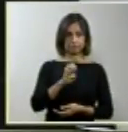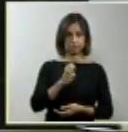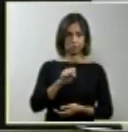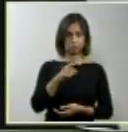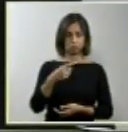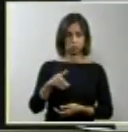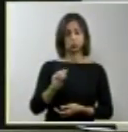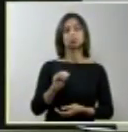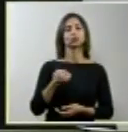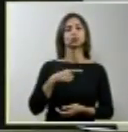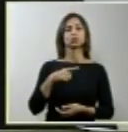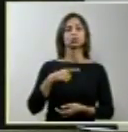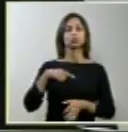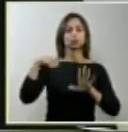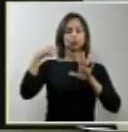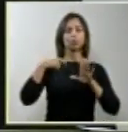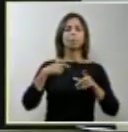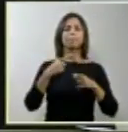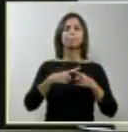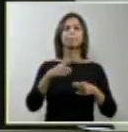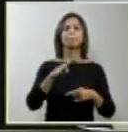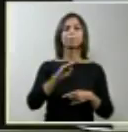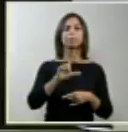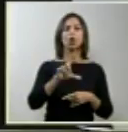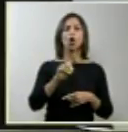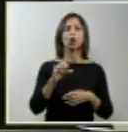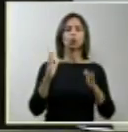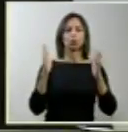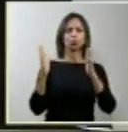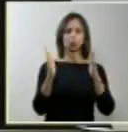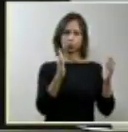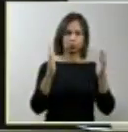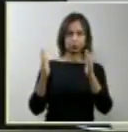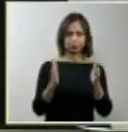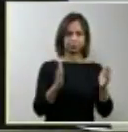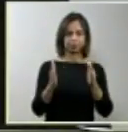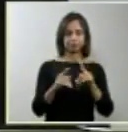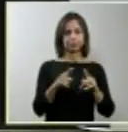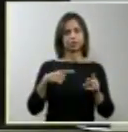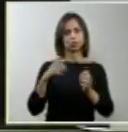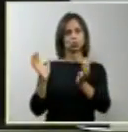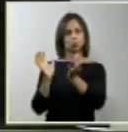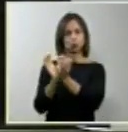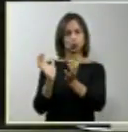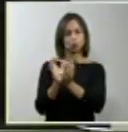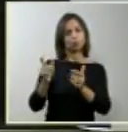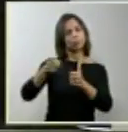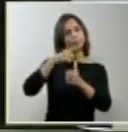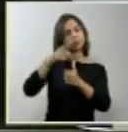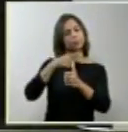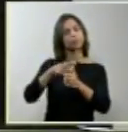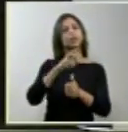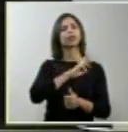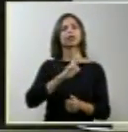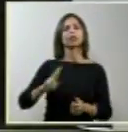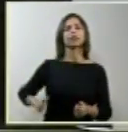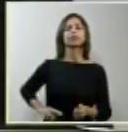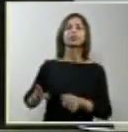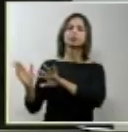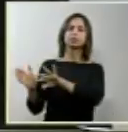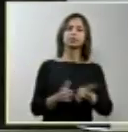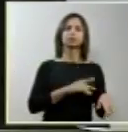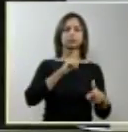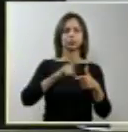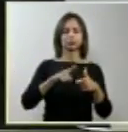as audições por bloco. Considerado o bloco religioso, o bloco comunitário